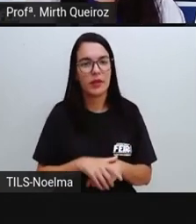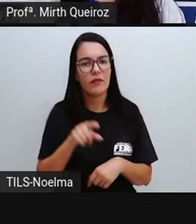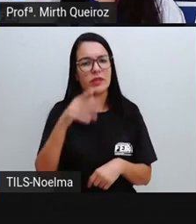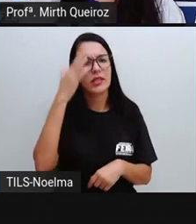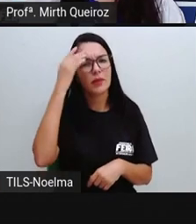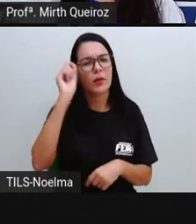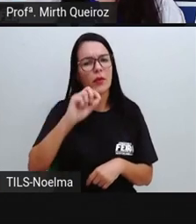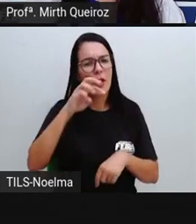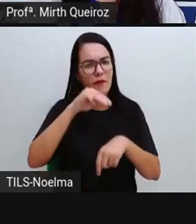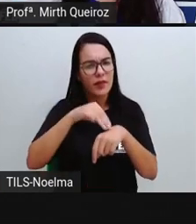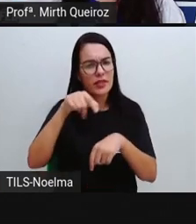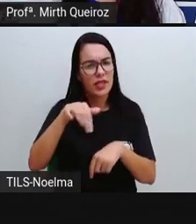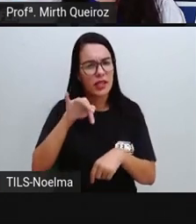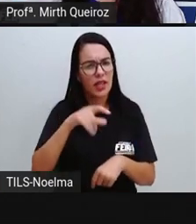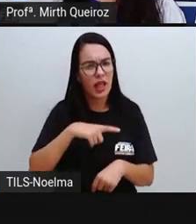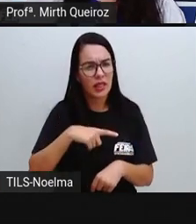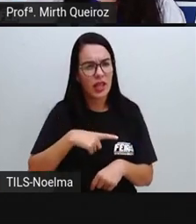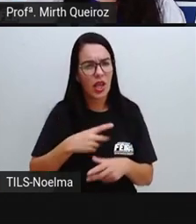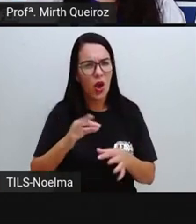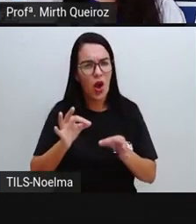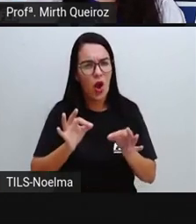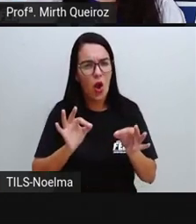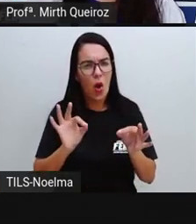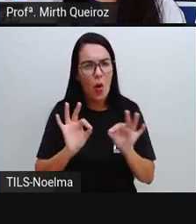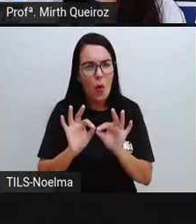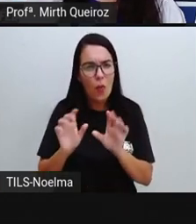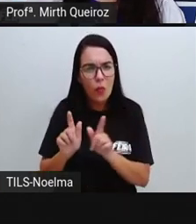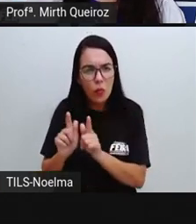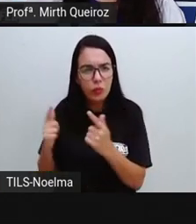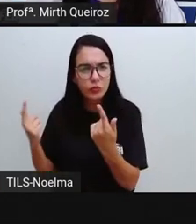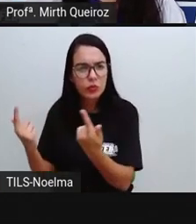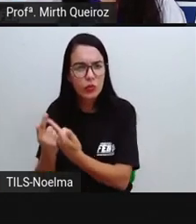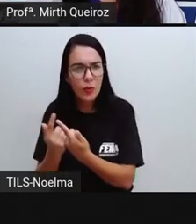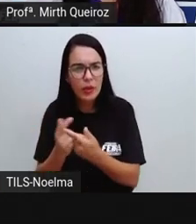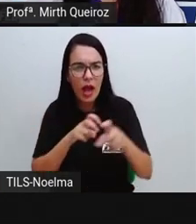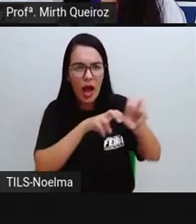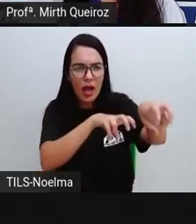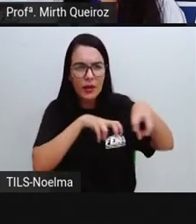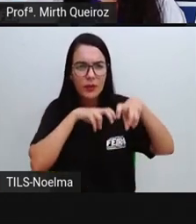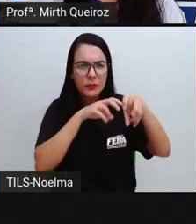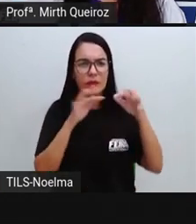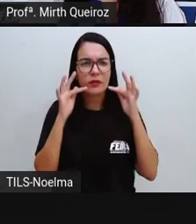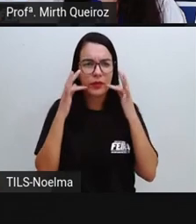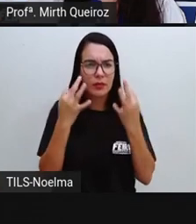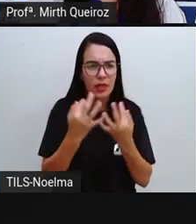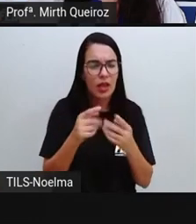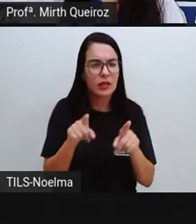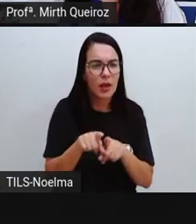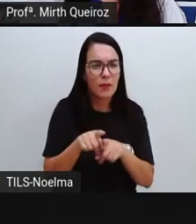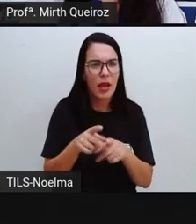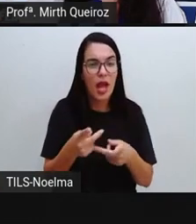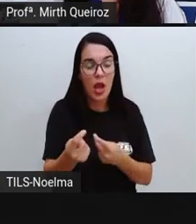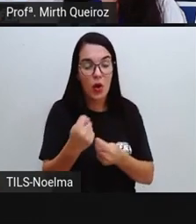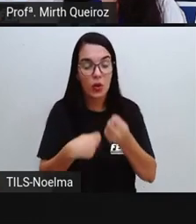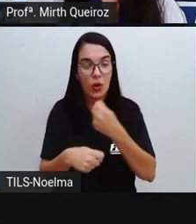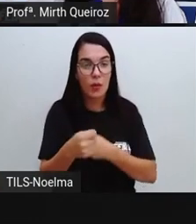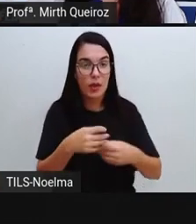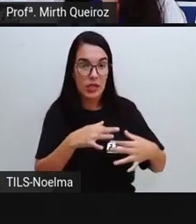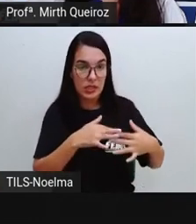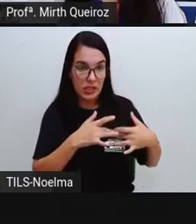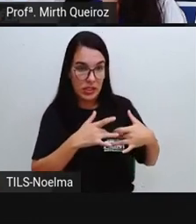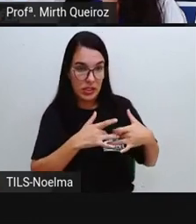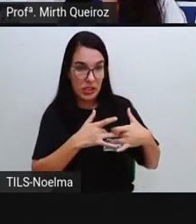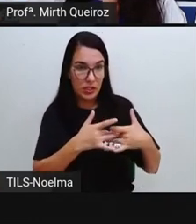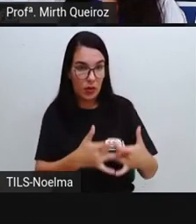sabia que o município de Feira de Santana tem uma organização de agricultura familiar e economia solidária situado no território